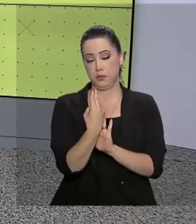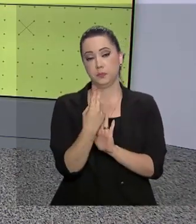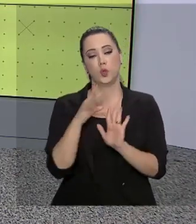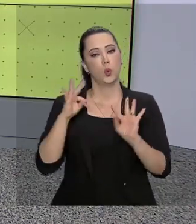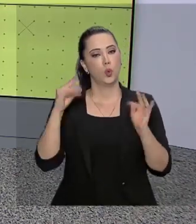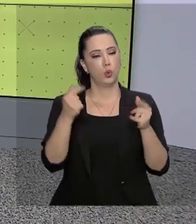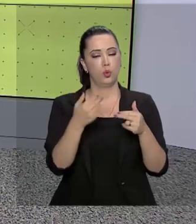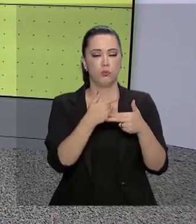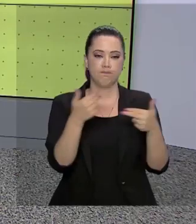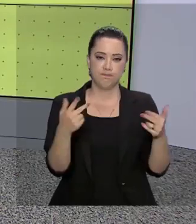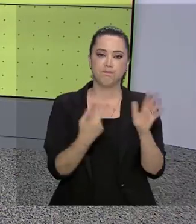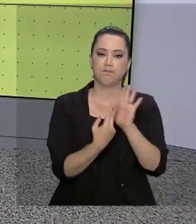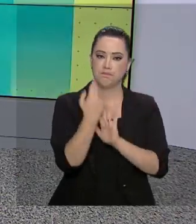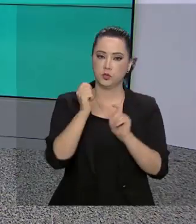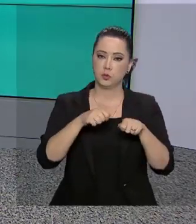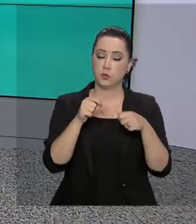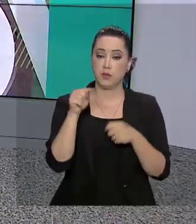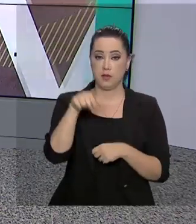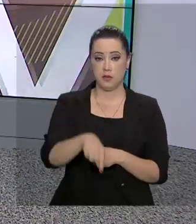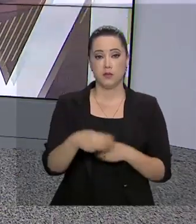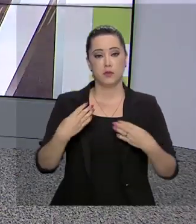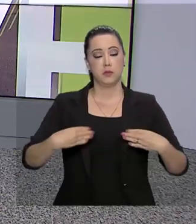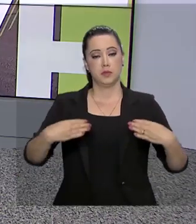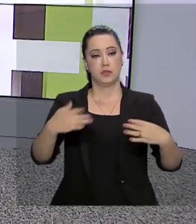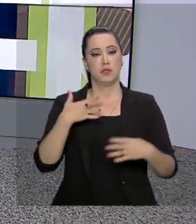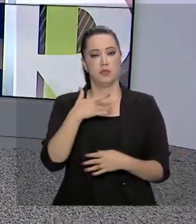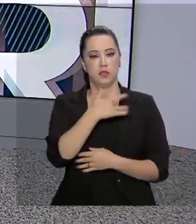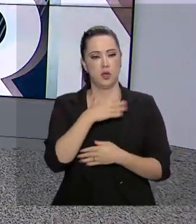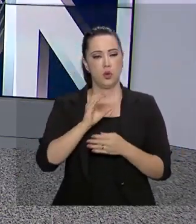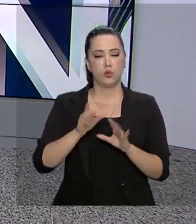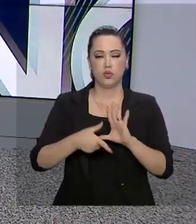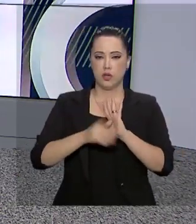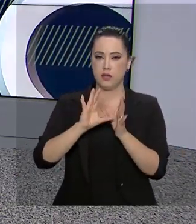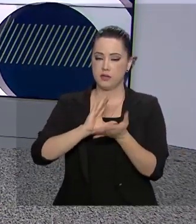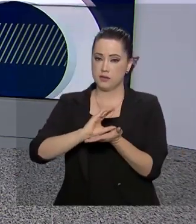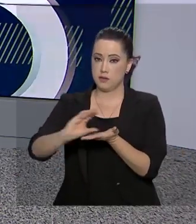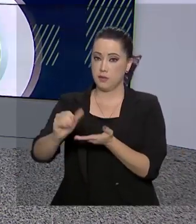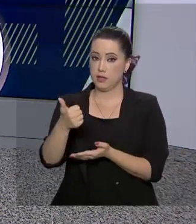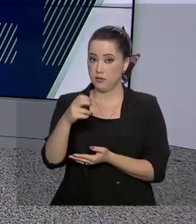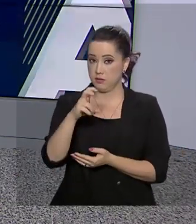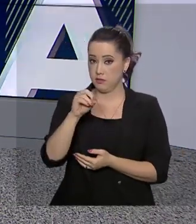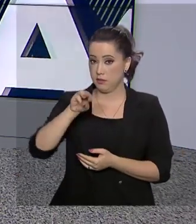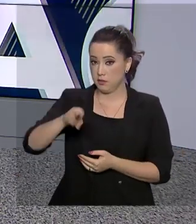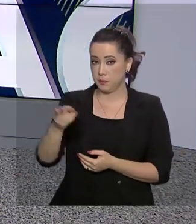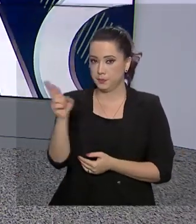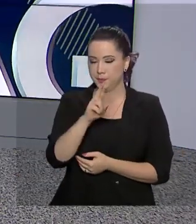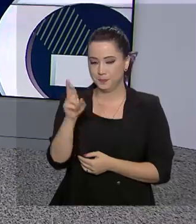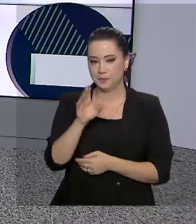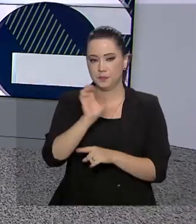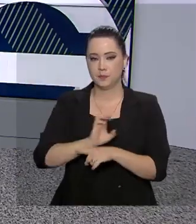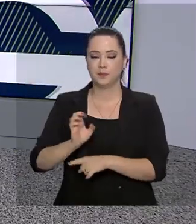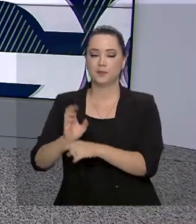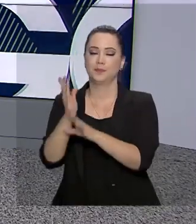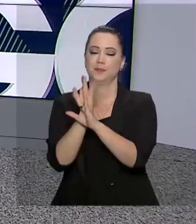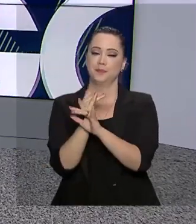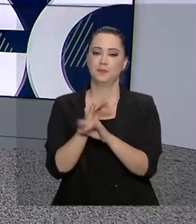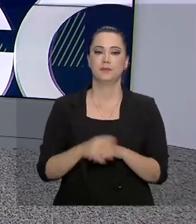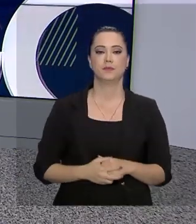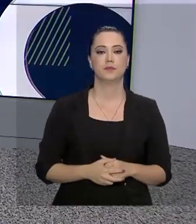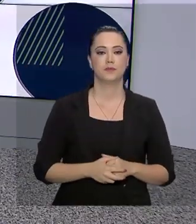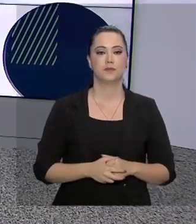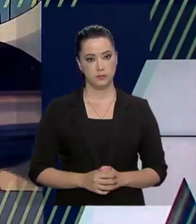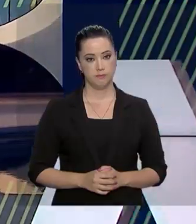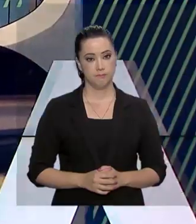primeiro semestre deste ano, o Ministério da Saúde já havia liberado outros 150 milhões de reais para os estados e